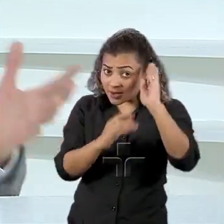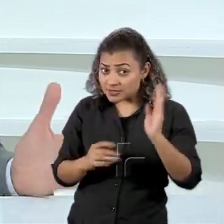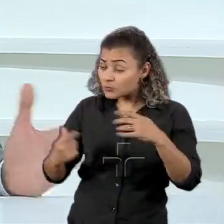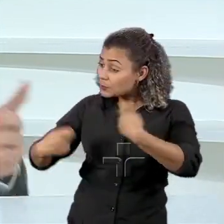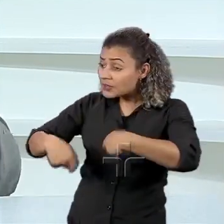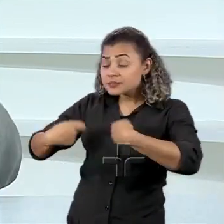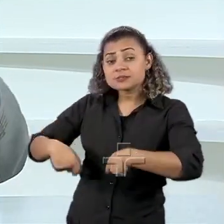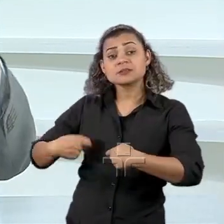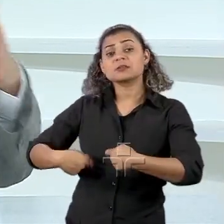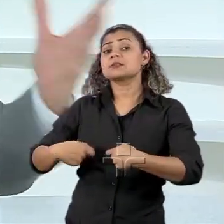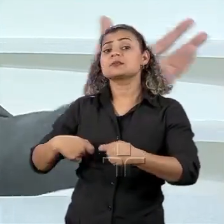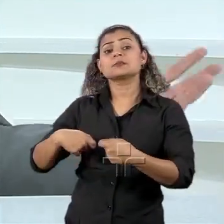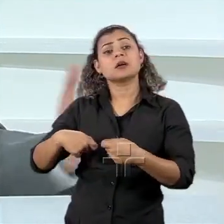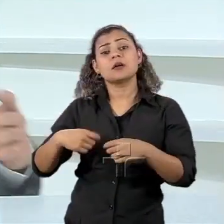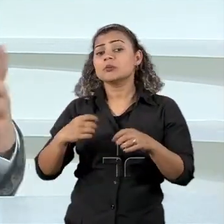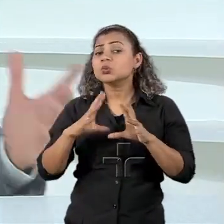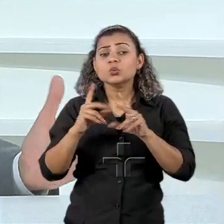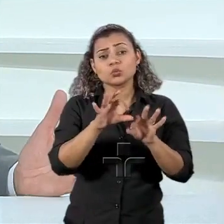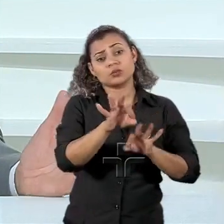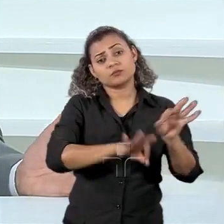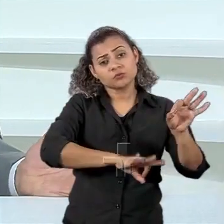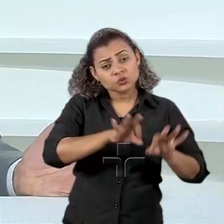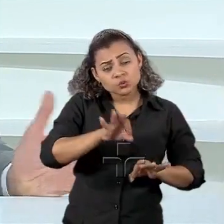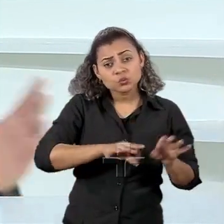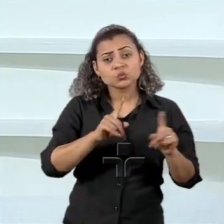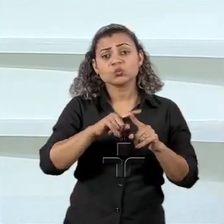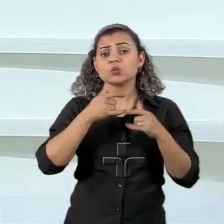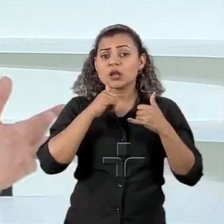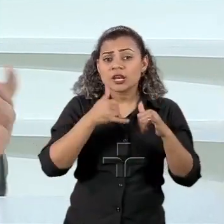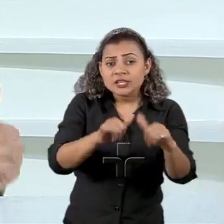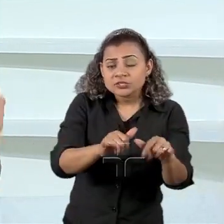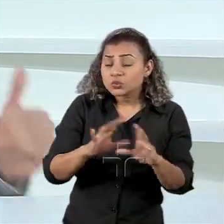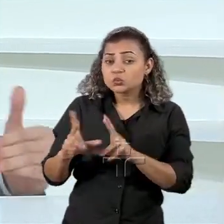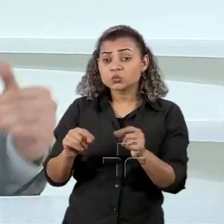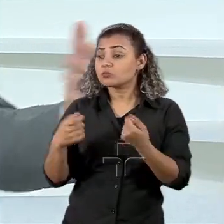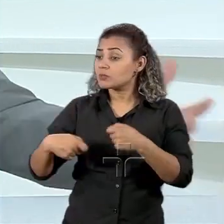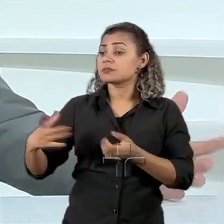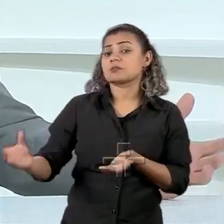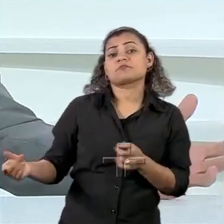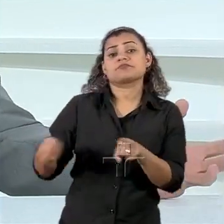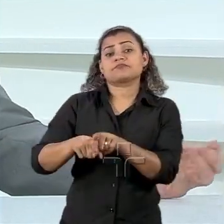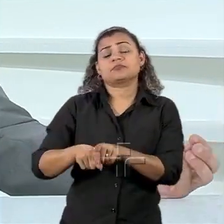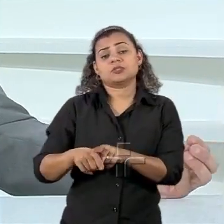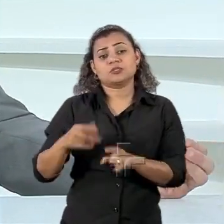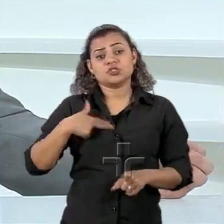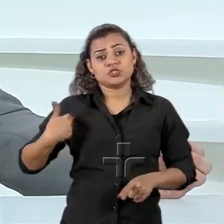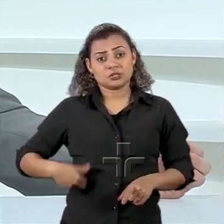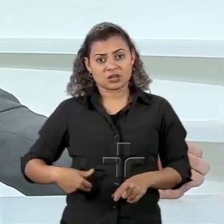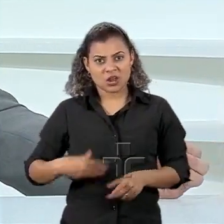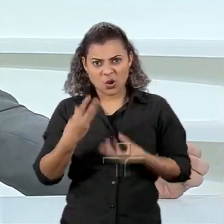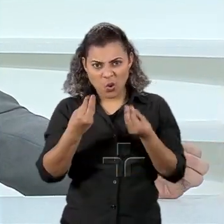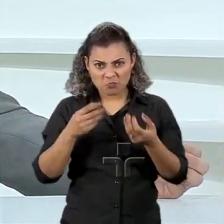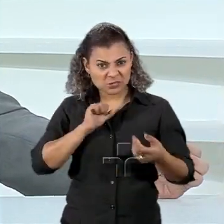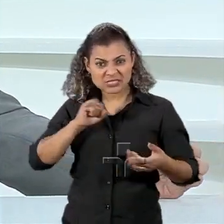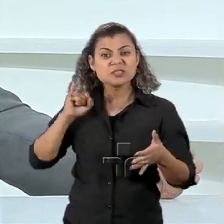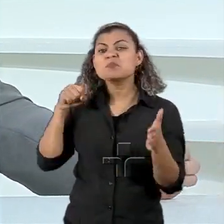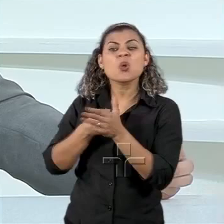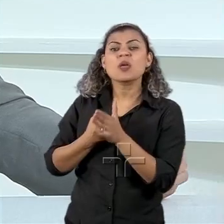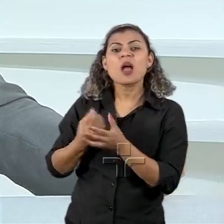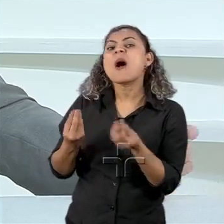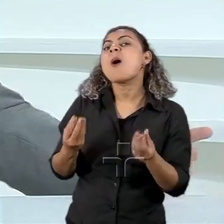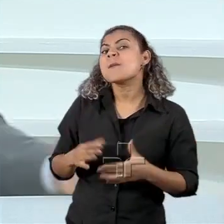infraestrutura, para energia, é difícil entender como a gente vai rechaçar essa oportunidade de crescimento